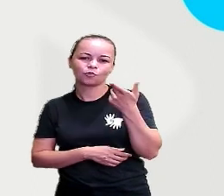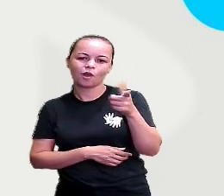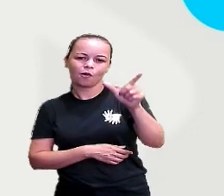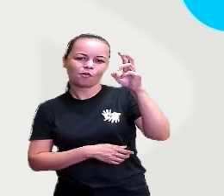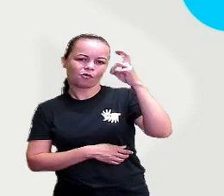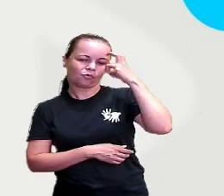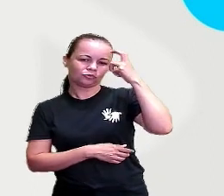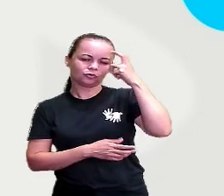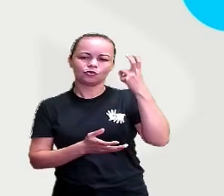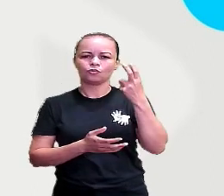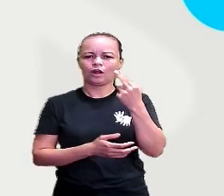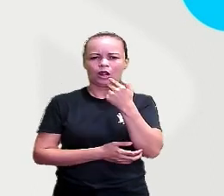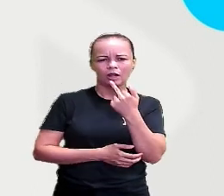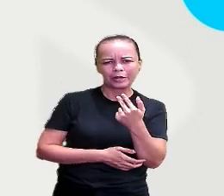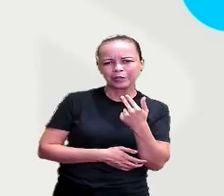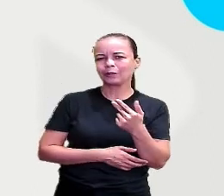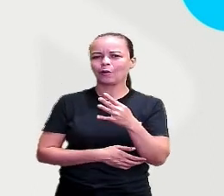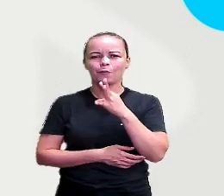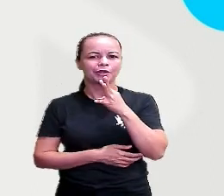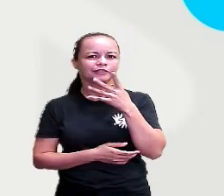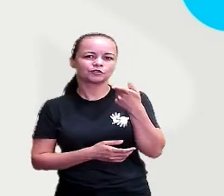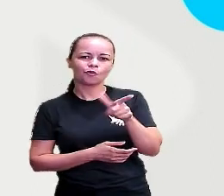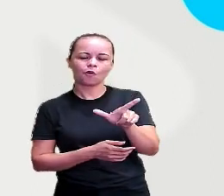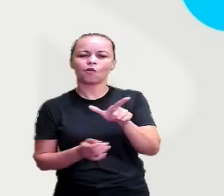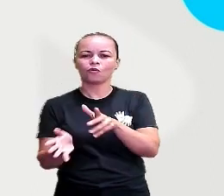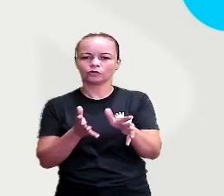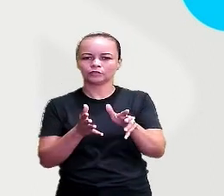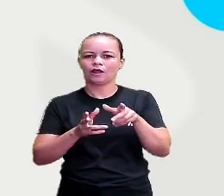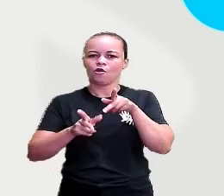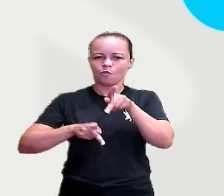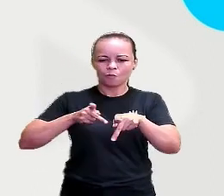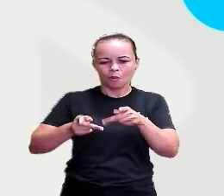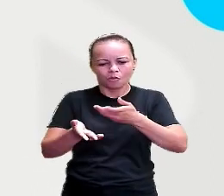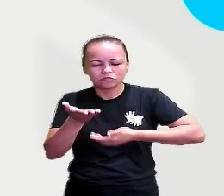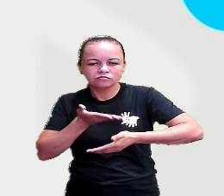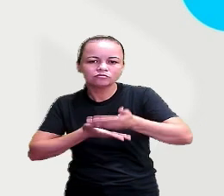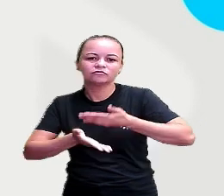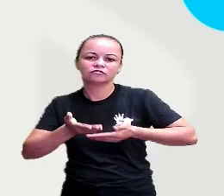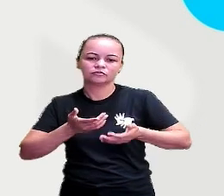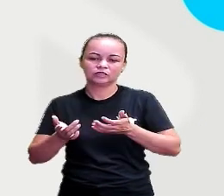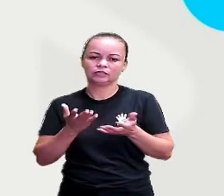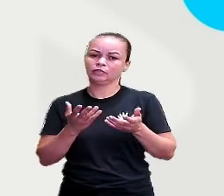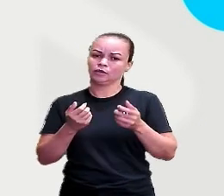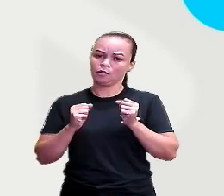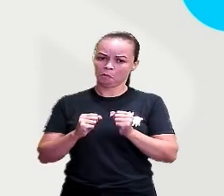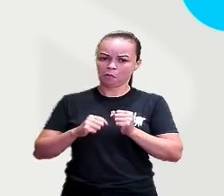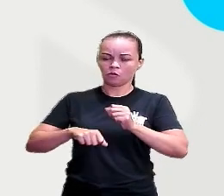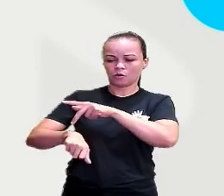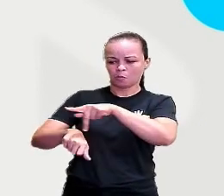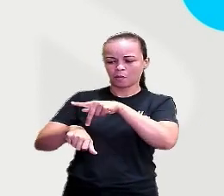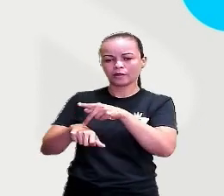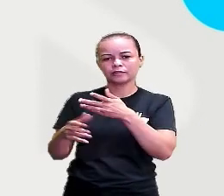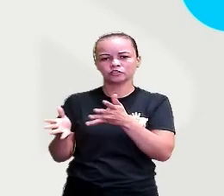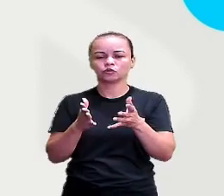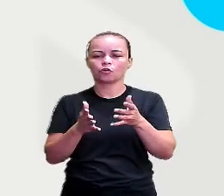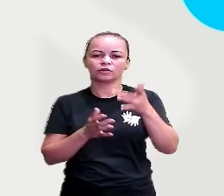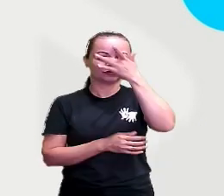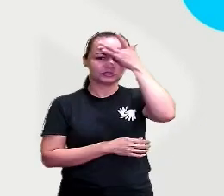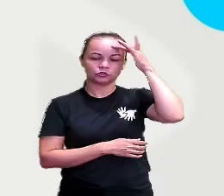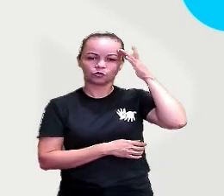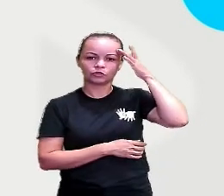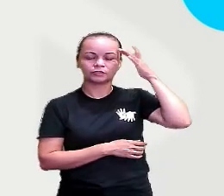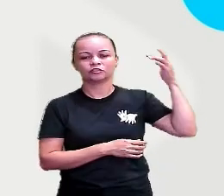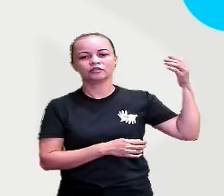língua, convivem com outro povo. Eles também podem adquirir a nacionalidade do novo país, como muitos estrangeiros que vieram morar no Brasil.